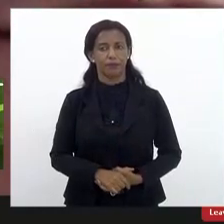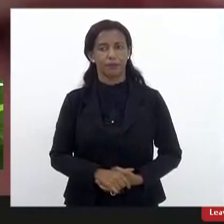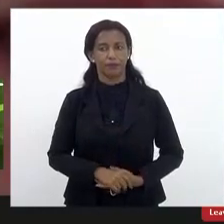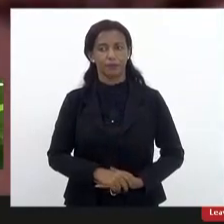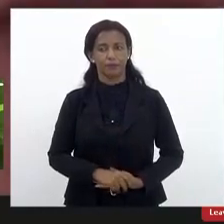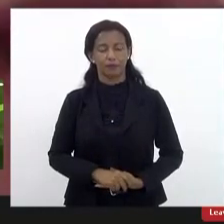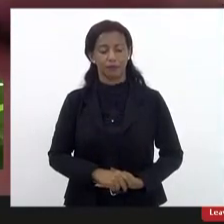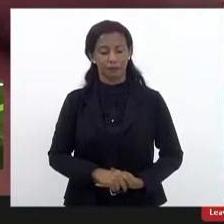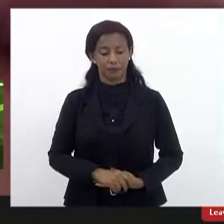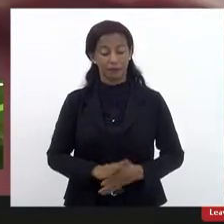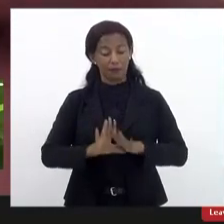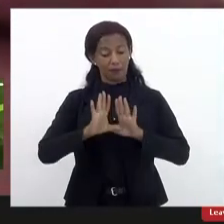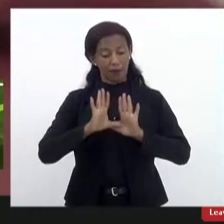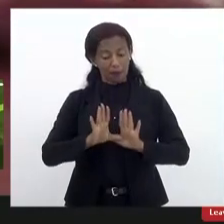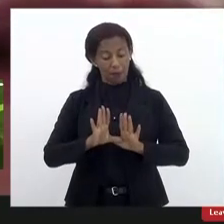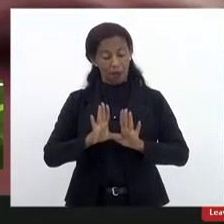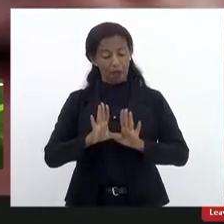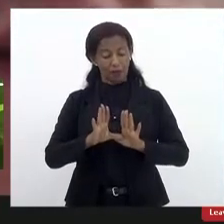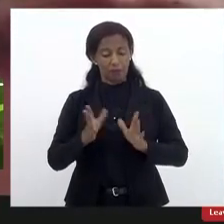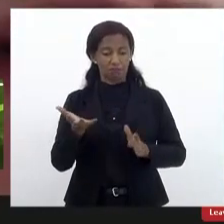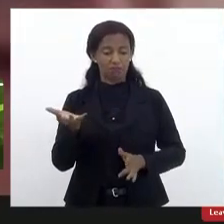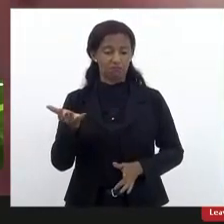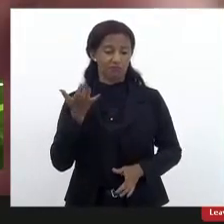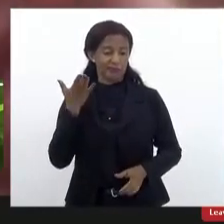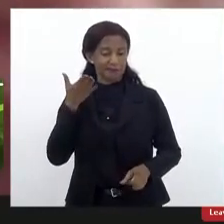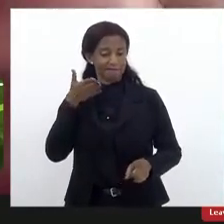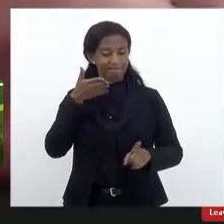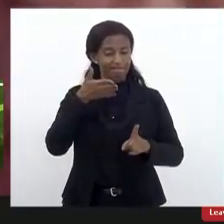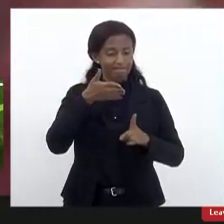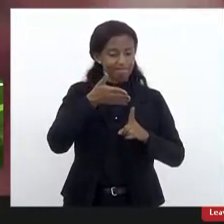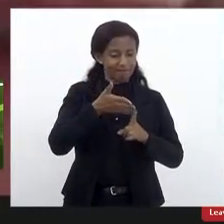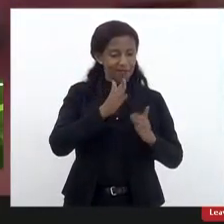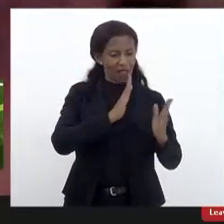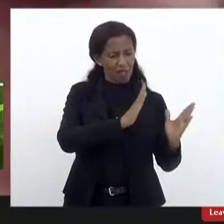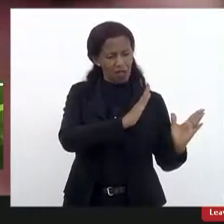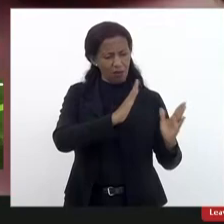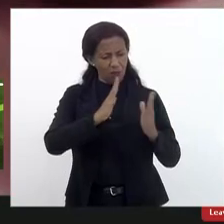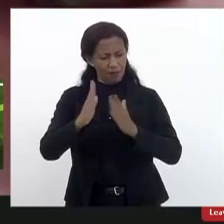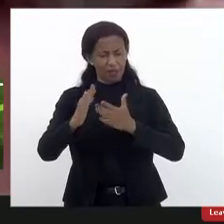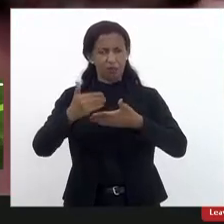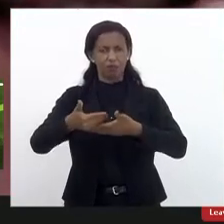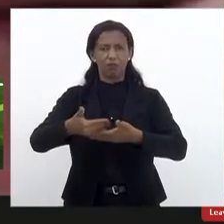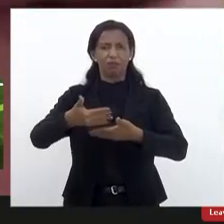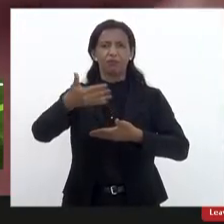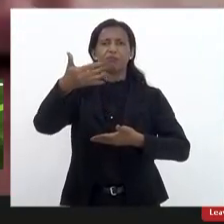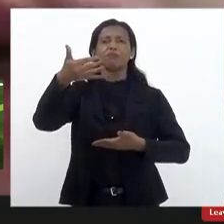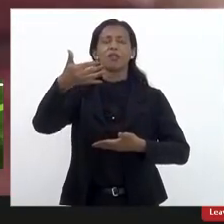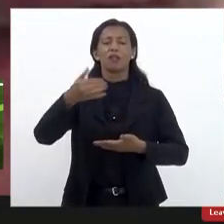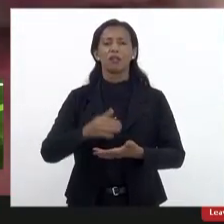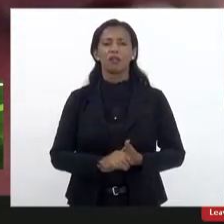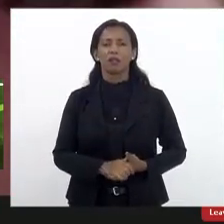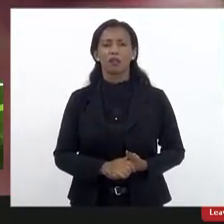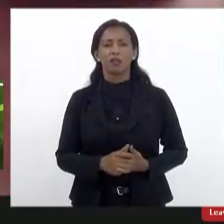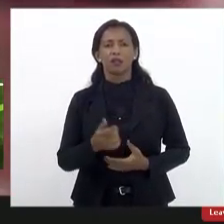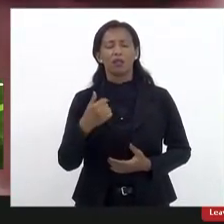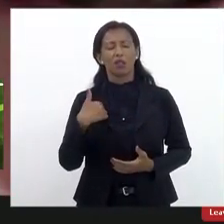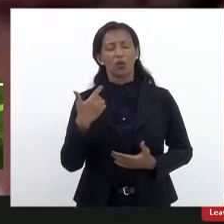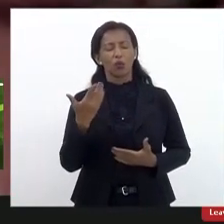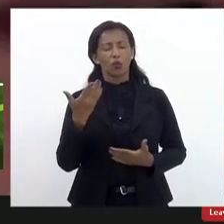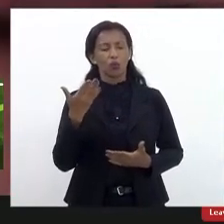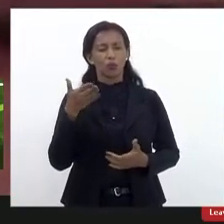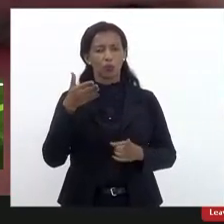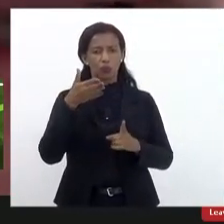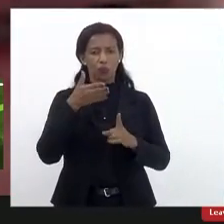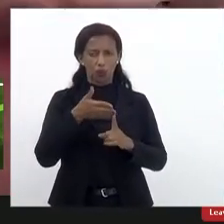mas eu quero aqui me ater ao período aqui que foi apresentado, eu vou aqui evidentemente